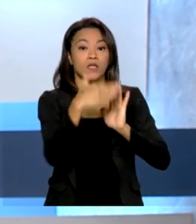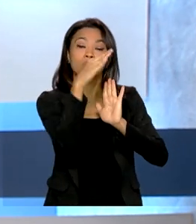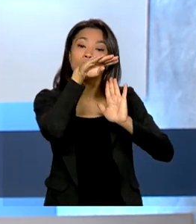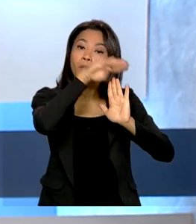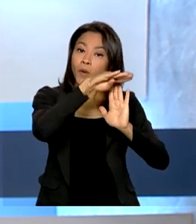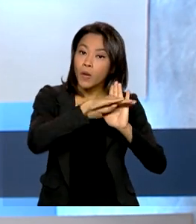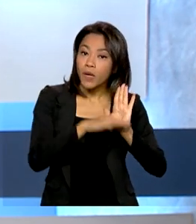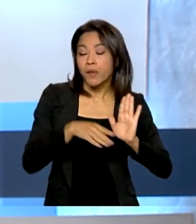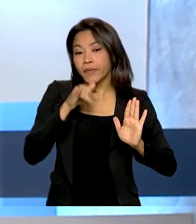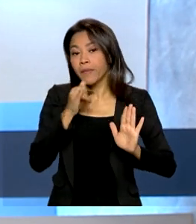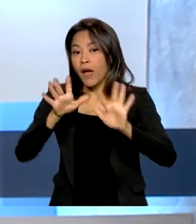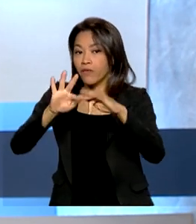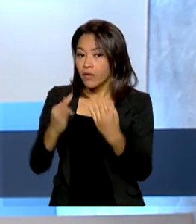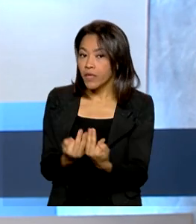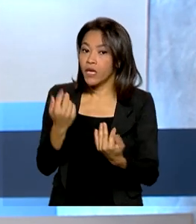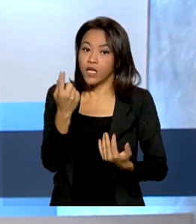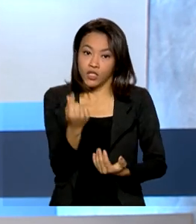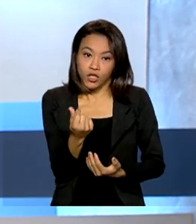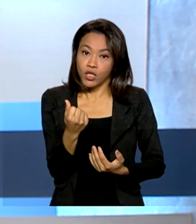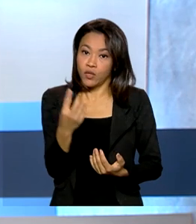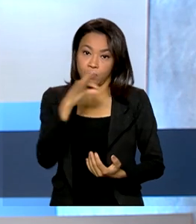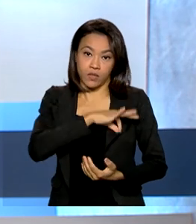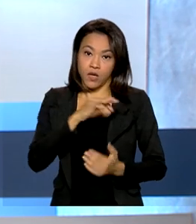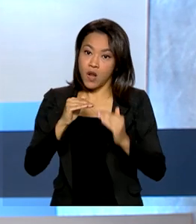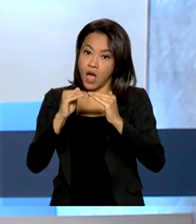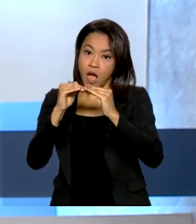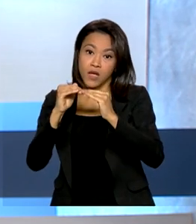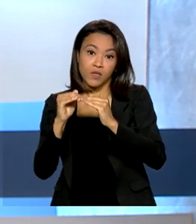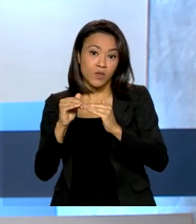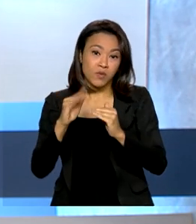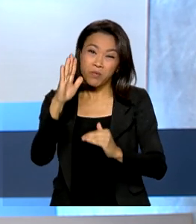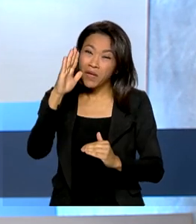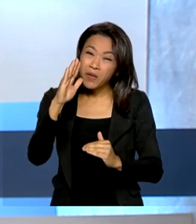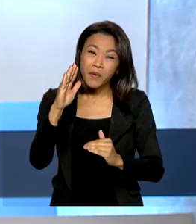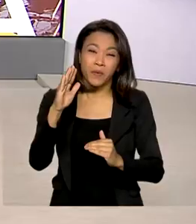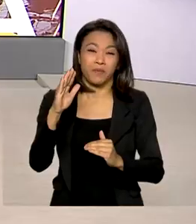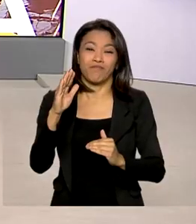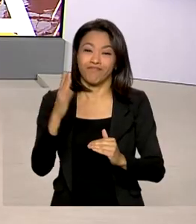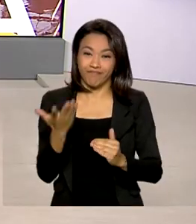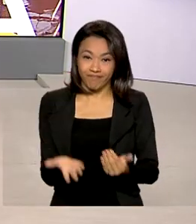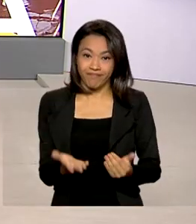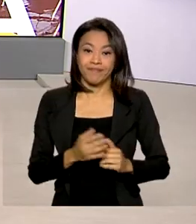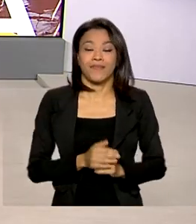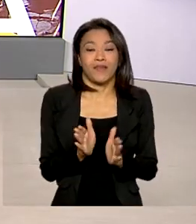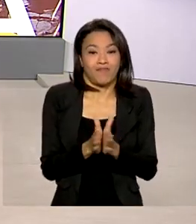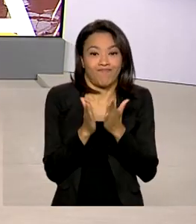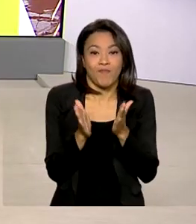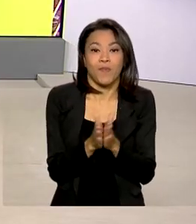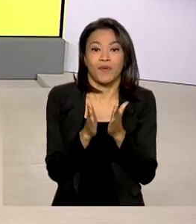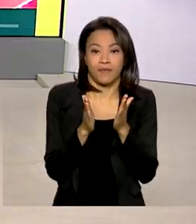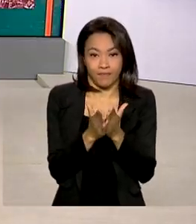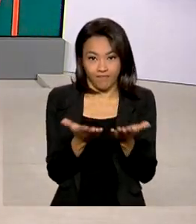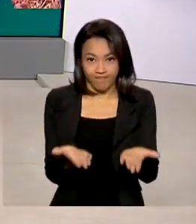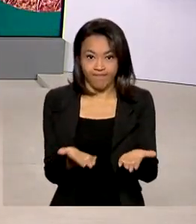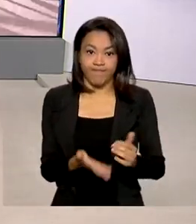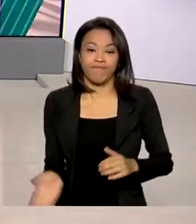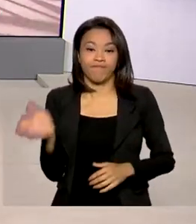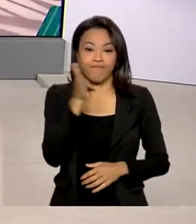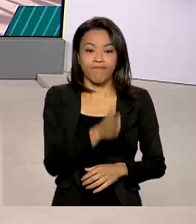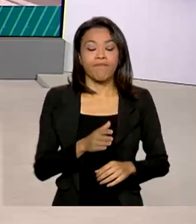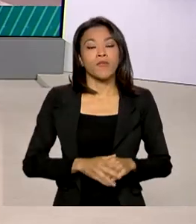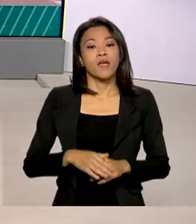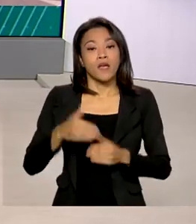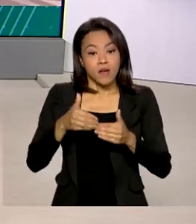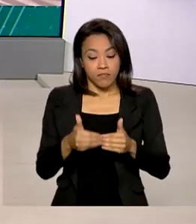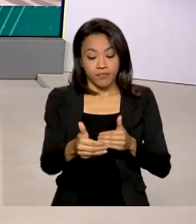família não possuir renda per capita mensal superior à linha de pobreza. A partir de 14 de